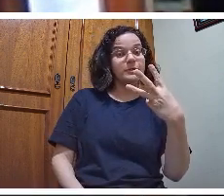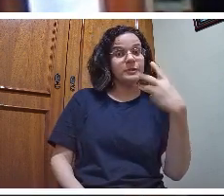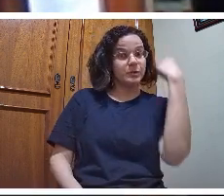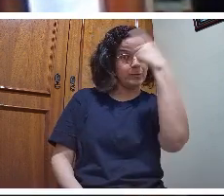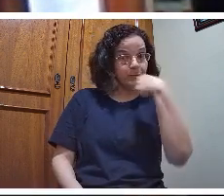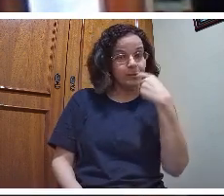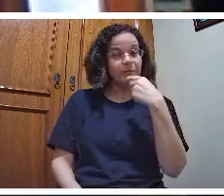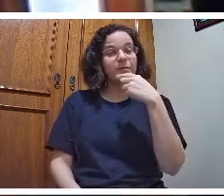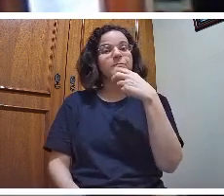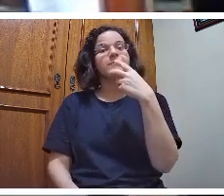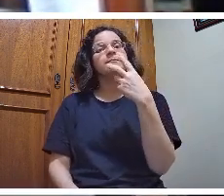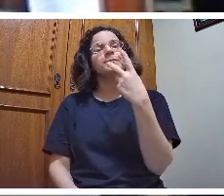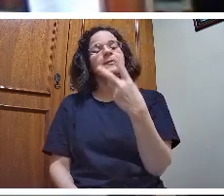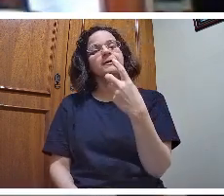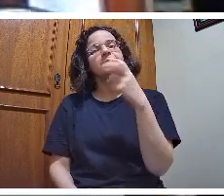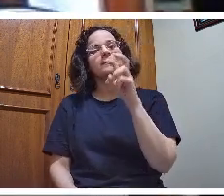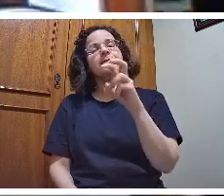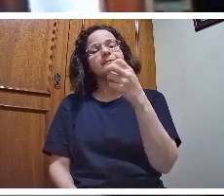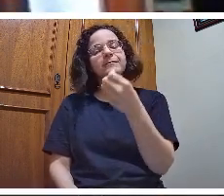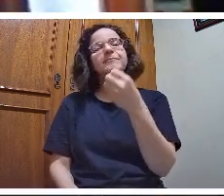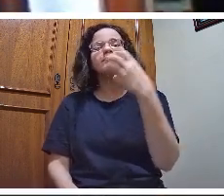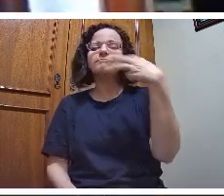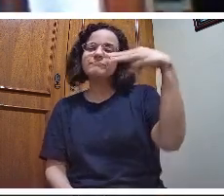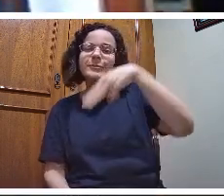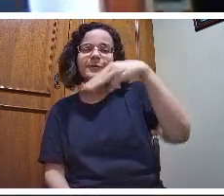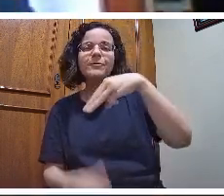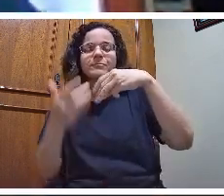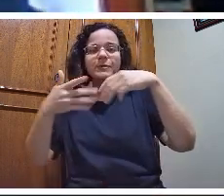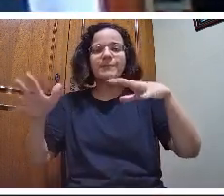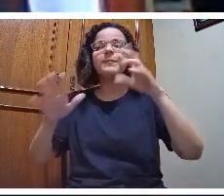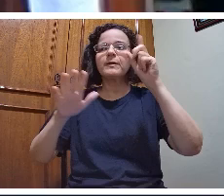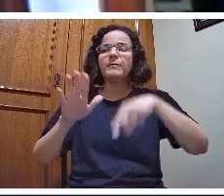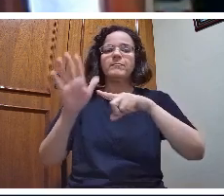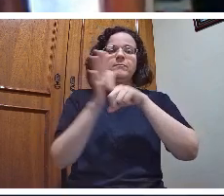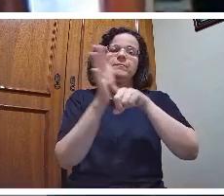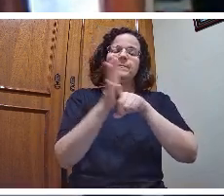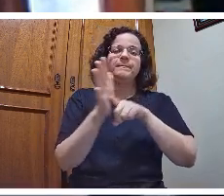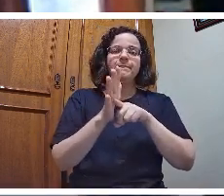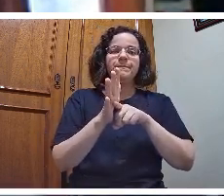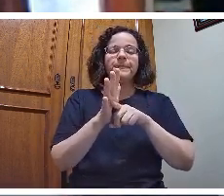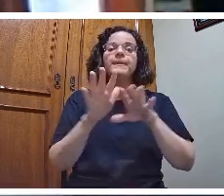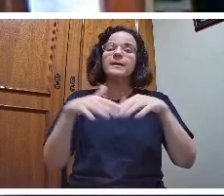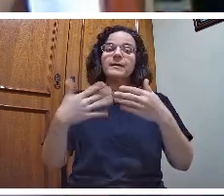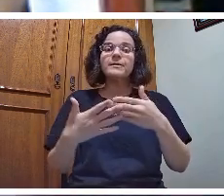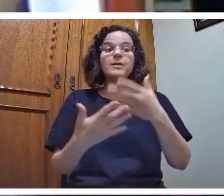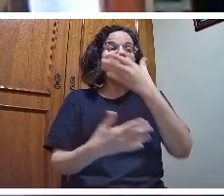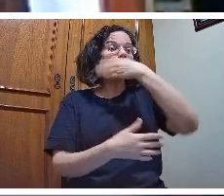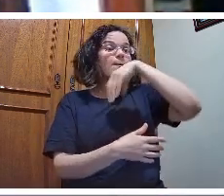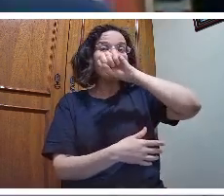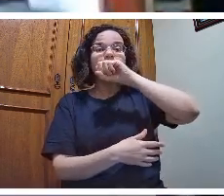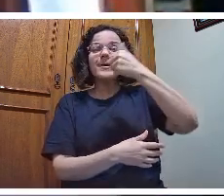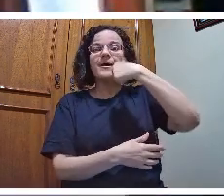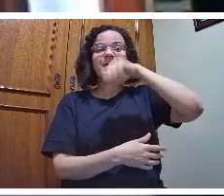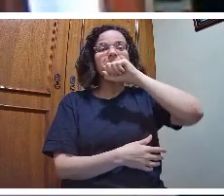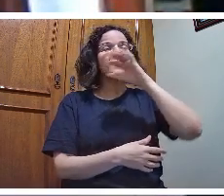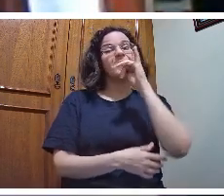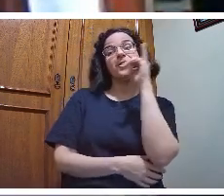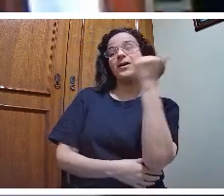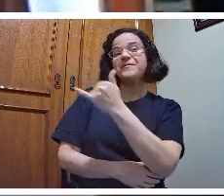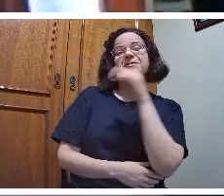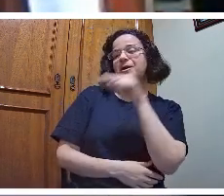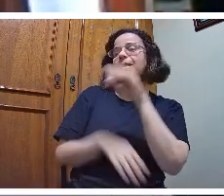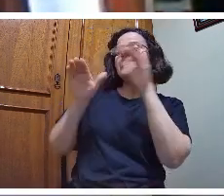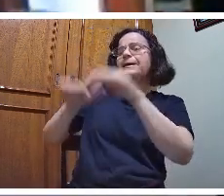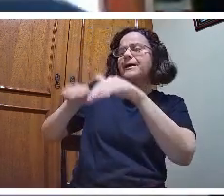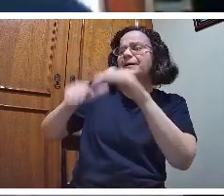Isso é ciência. Agora, nenhum bom pai, nenhuma boa mãe diz para o seu filhinho, meu filho, acorda porque a Terra está girando de